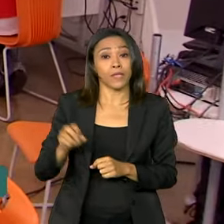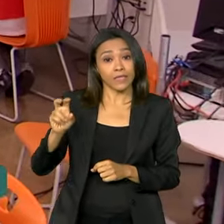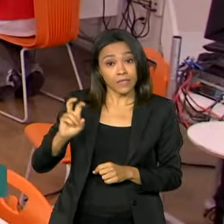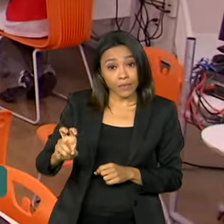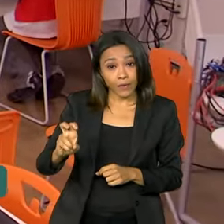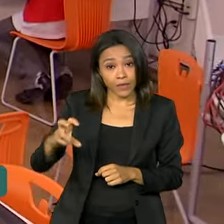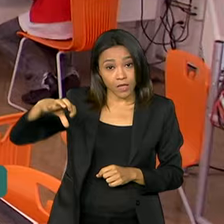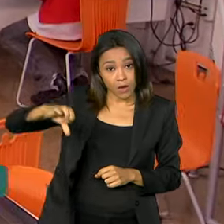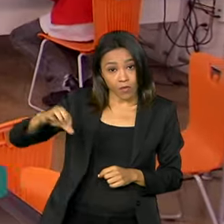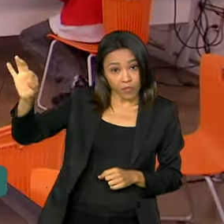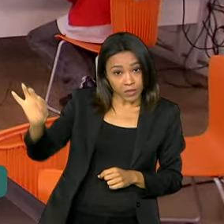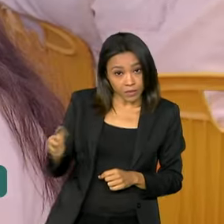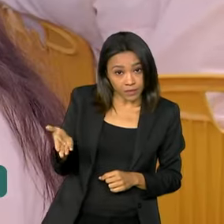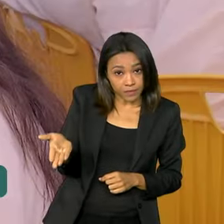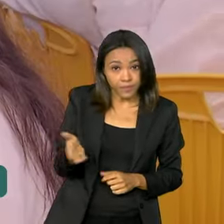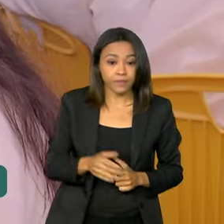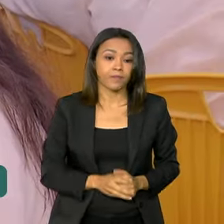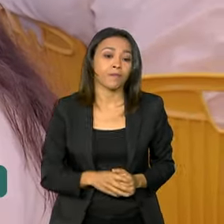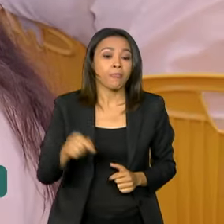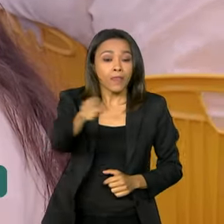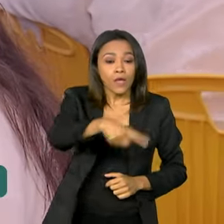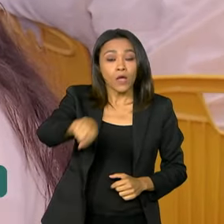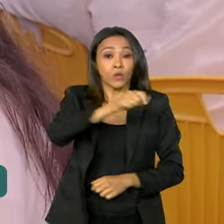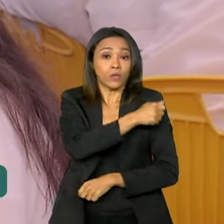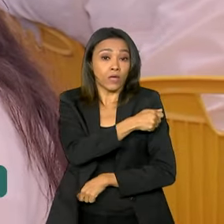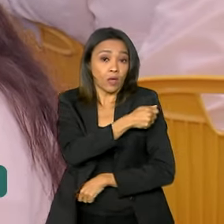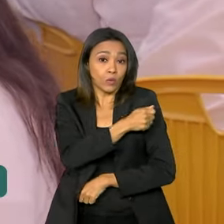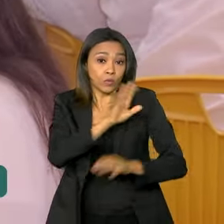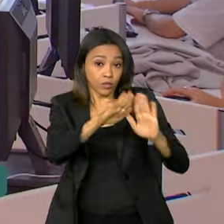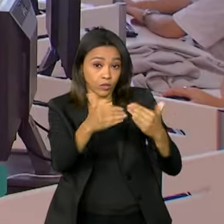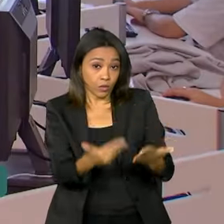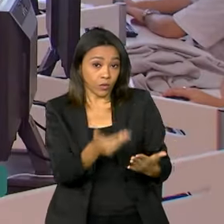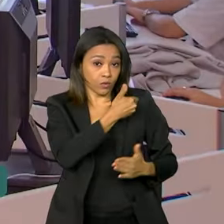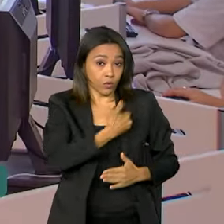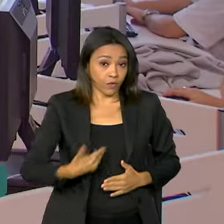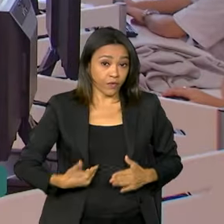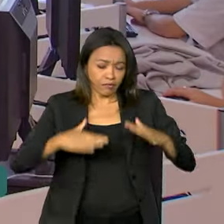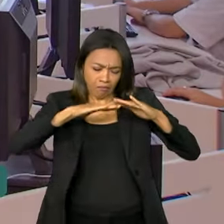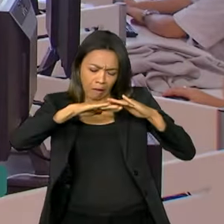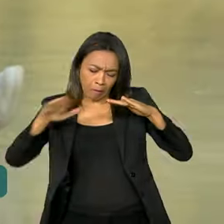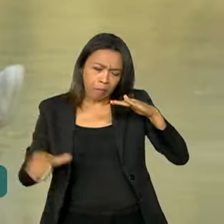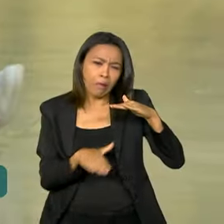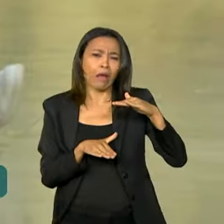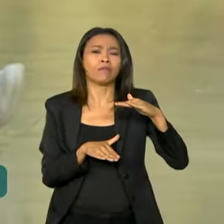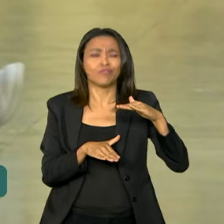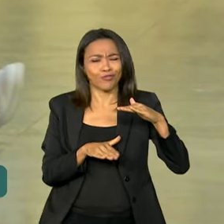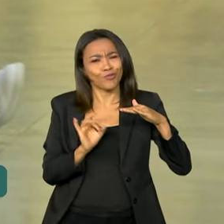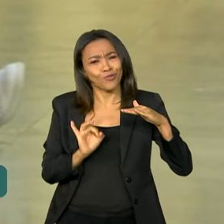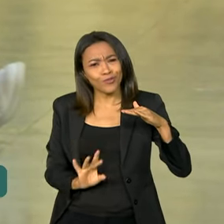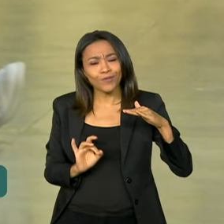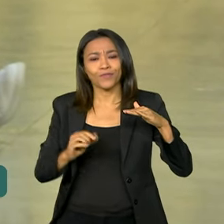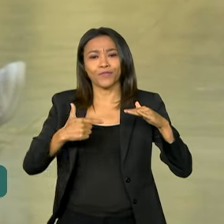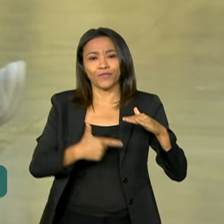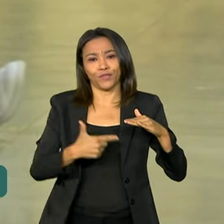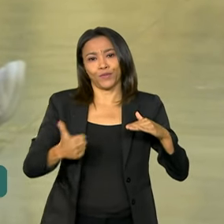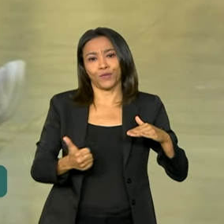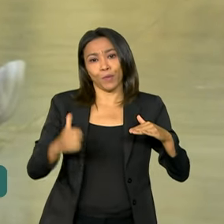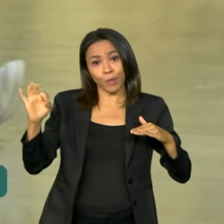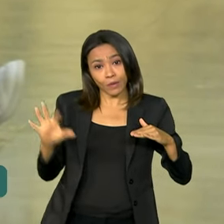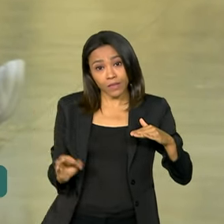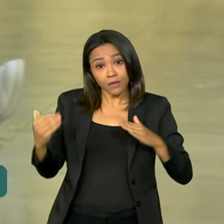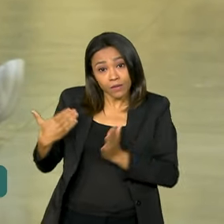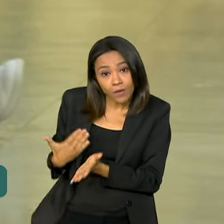59%. Os alunos de escolas estaduais ficaram abaixo da média. Apenas 21%